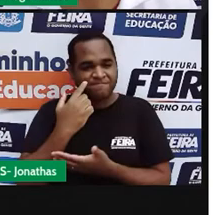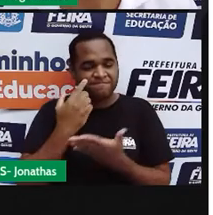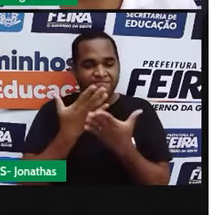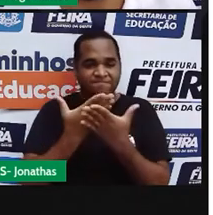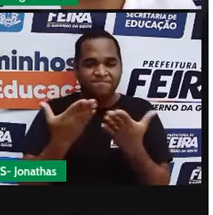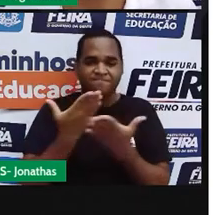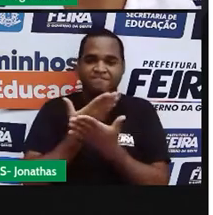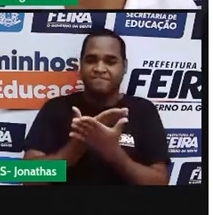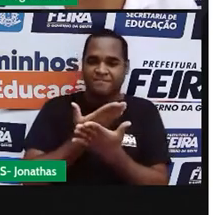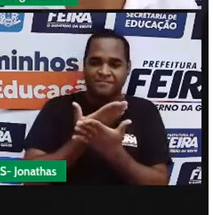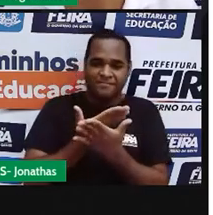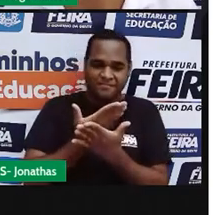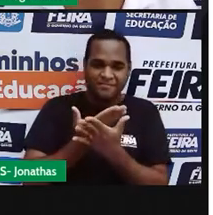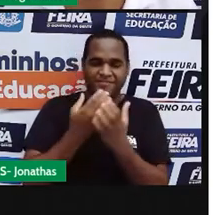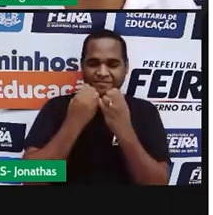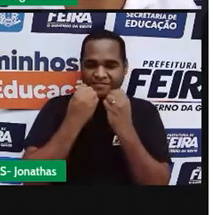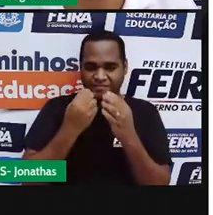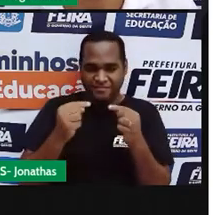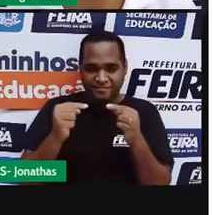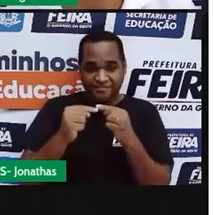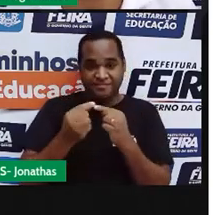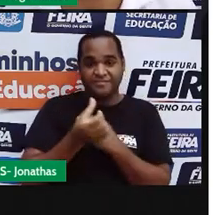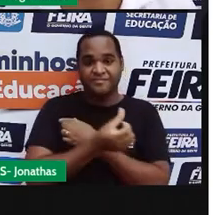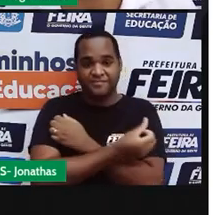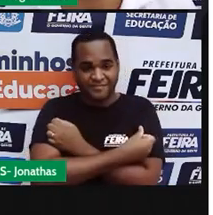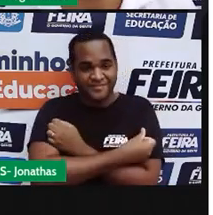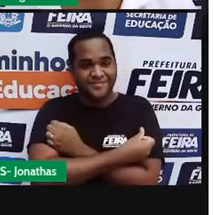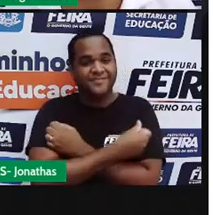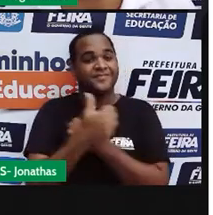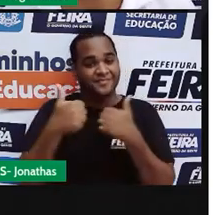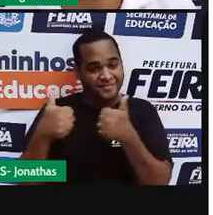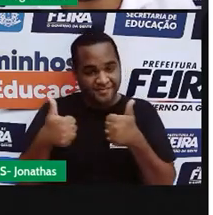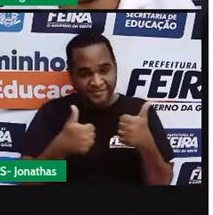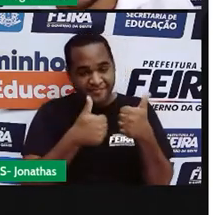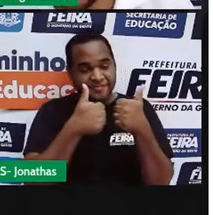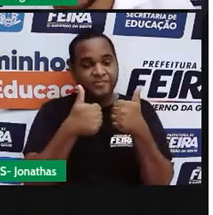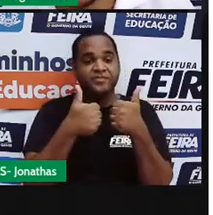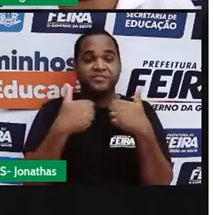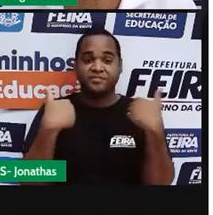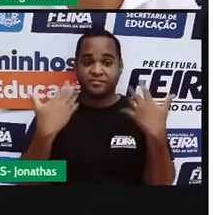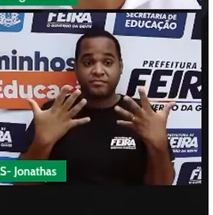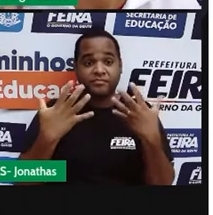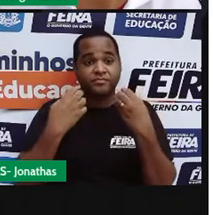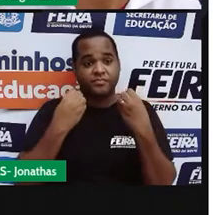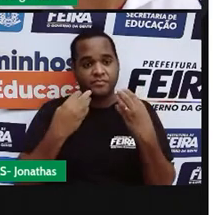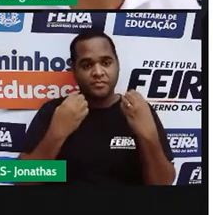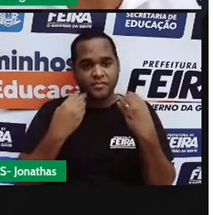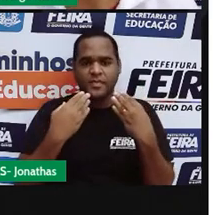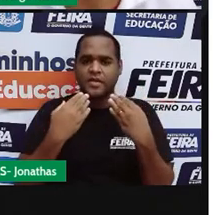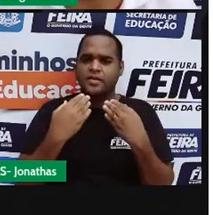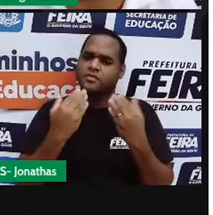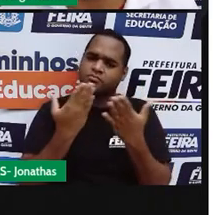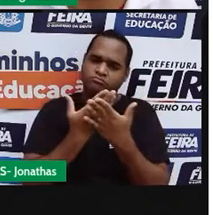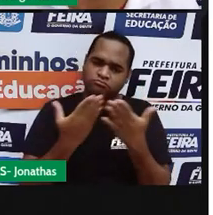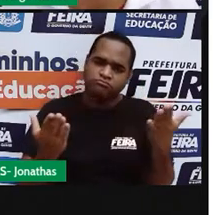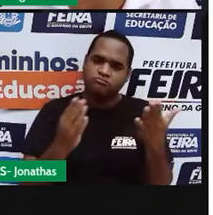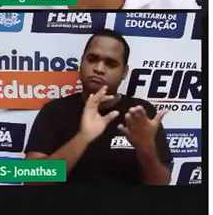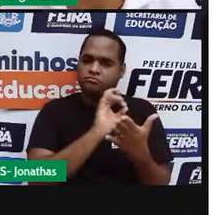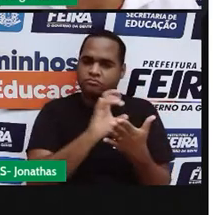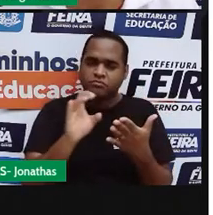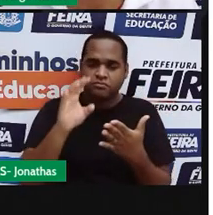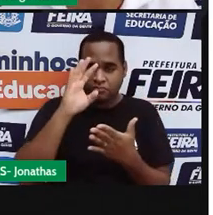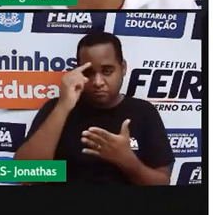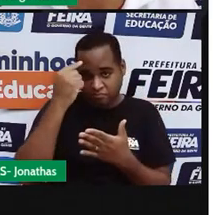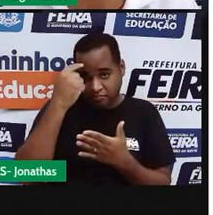querida estudante do sexto ano, tá bom? Bom, você já deve me